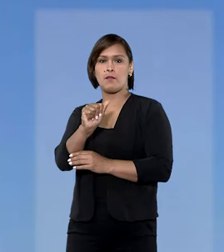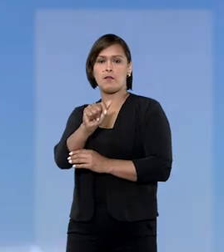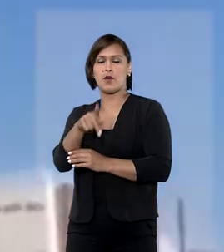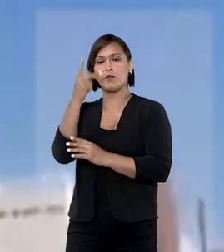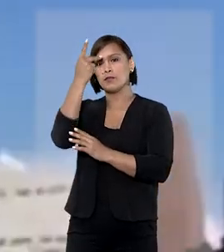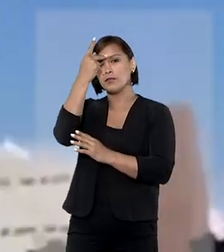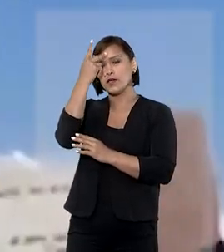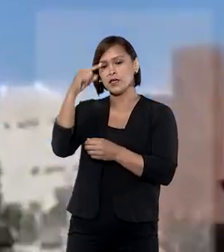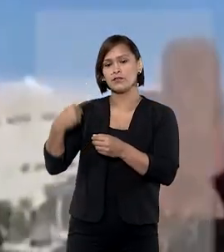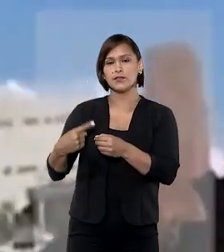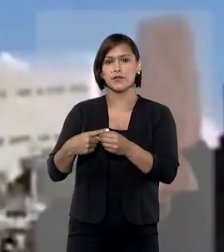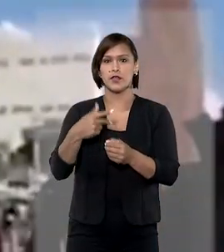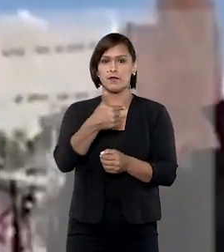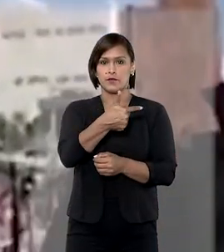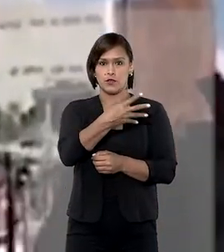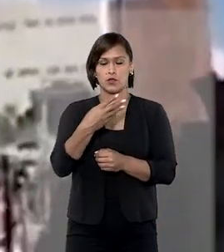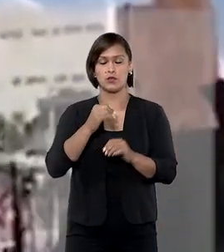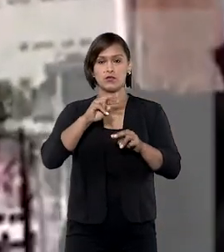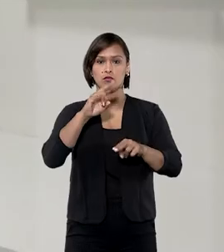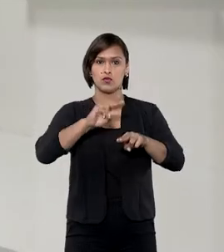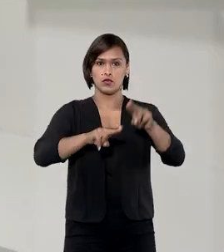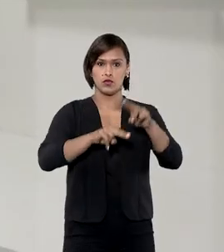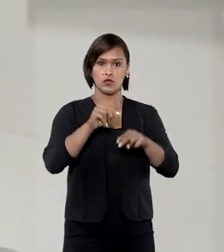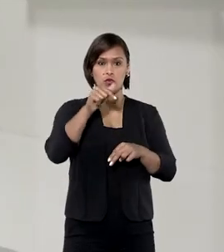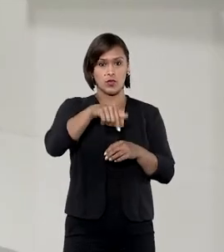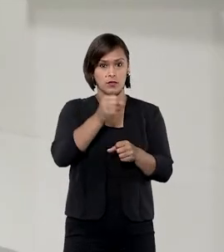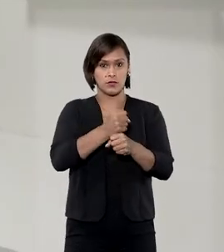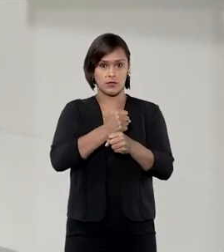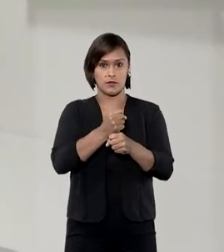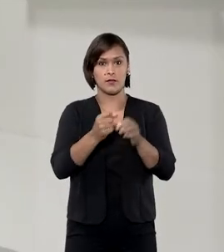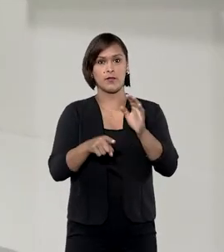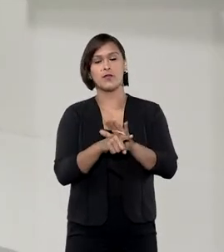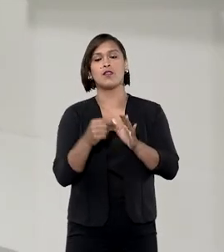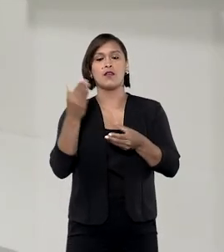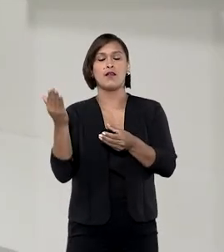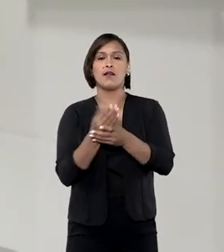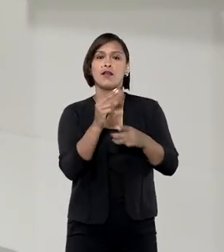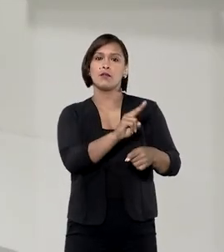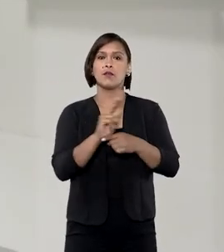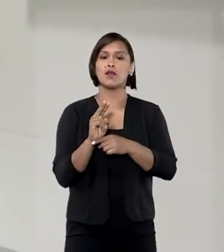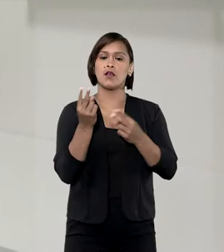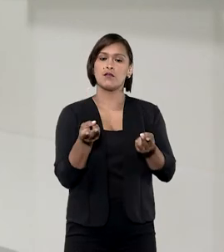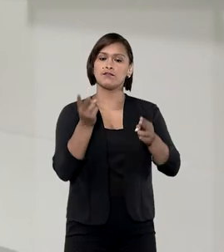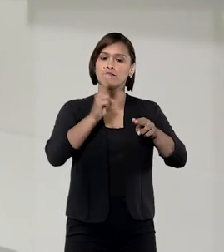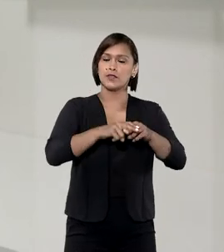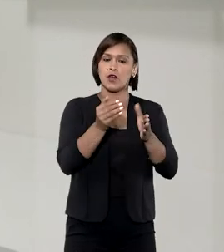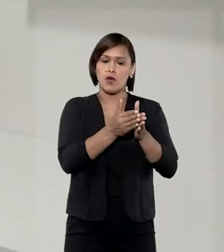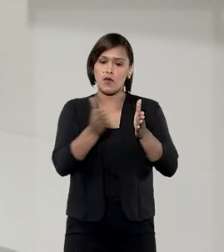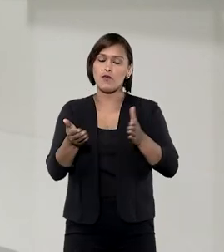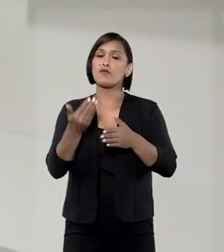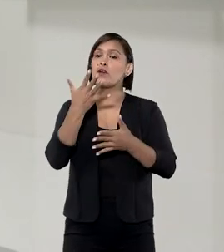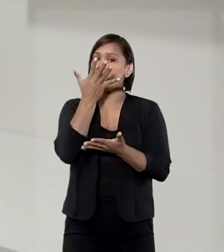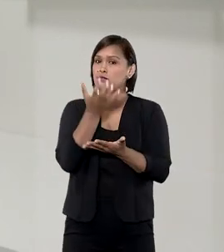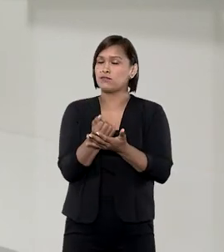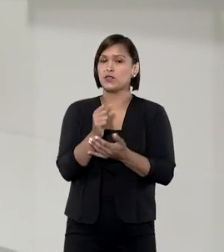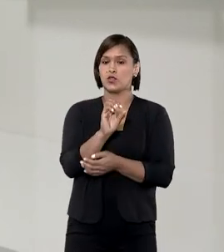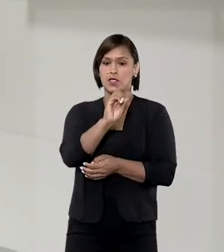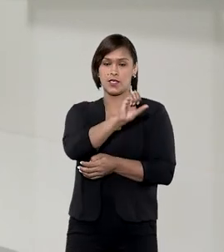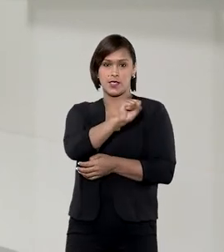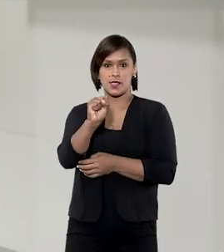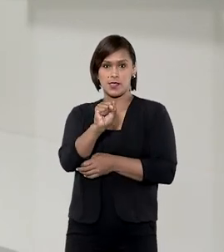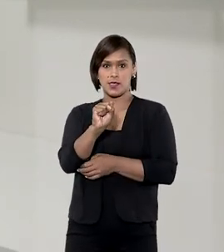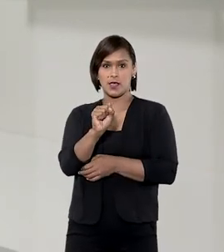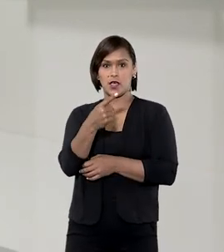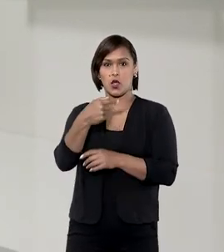de São Paulo, em 24 de julho deste ano. A eliminar para a revogação da prisão temporária de Paulo Galo foi concedida no último dia